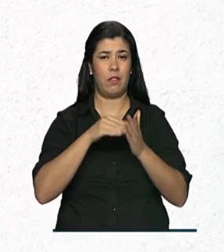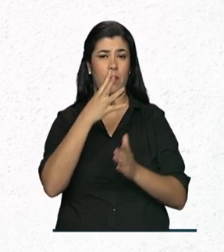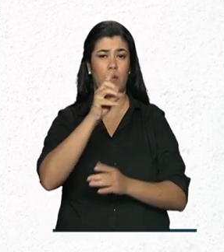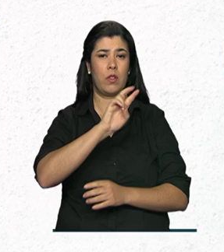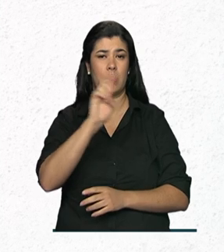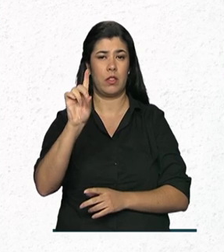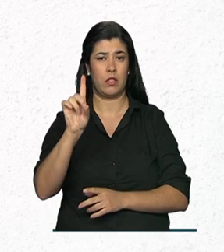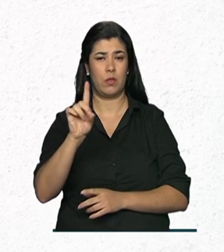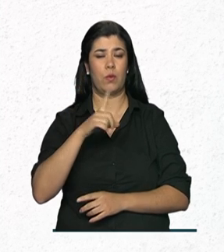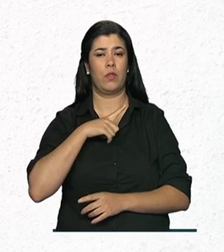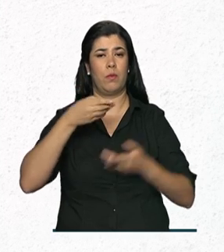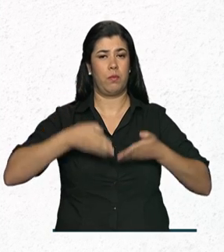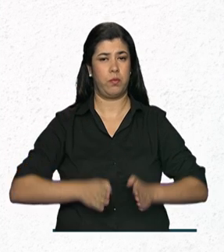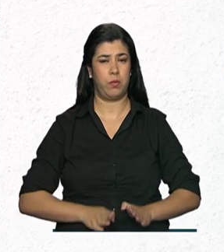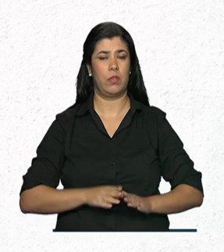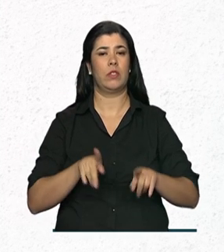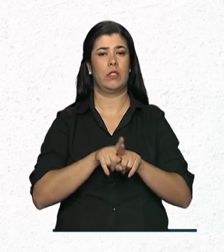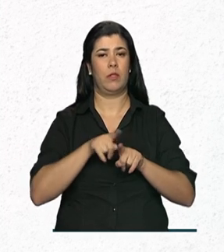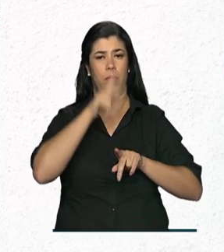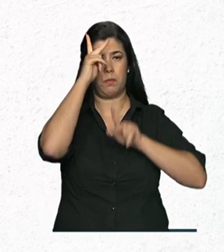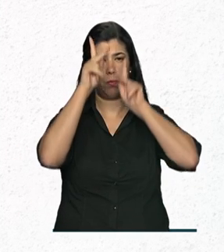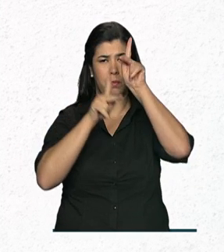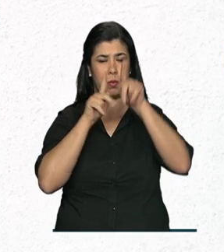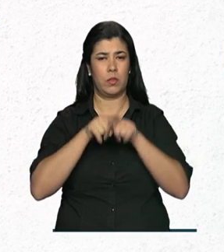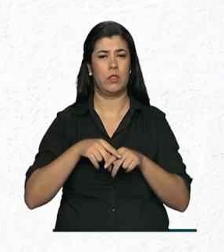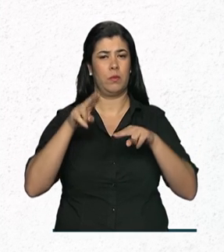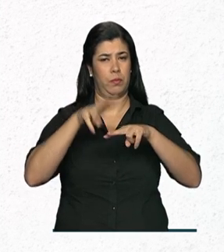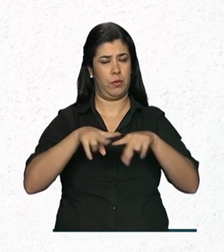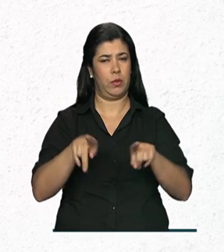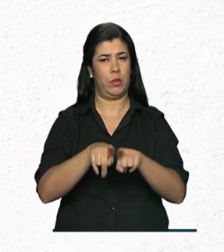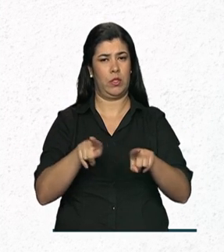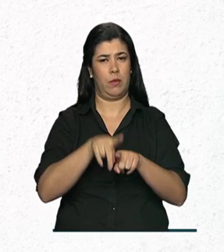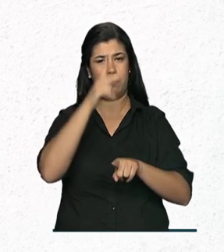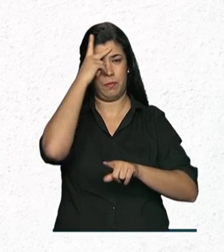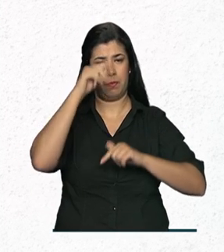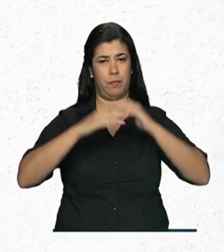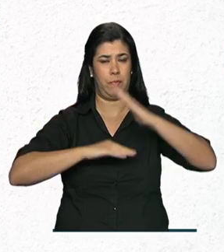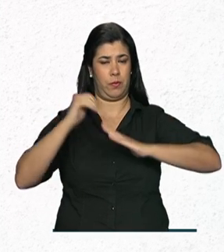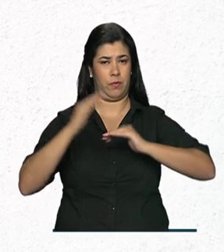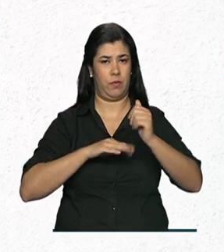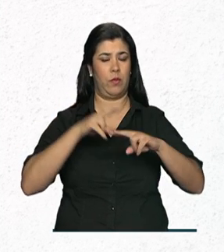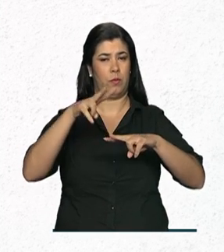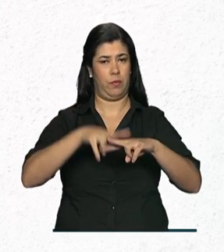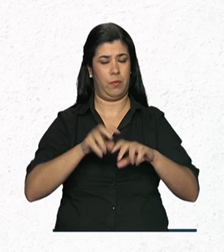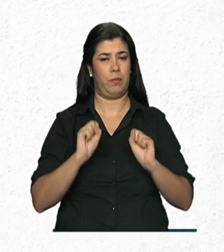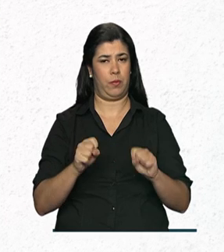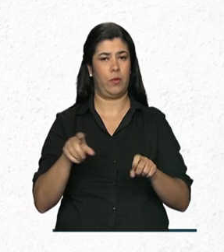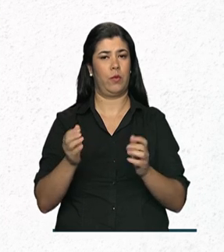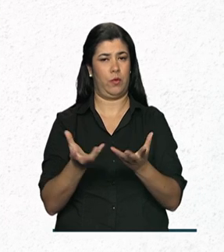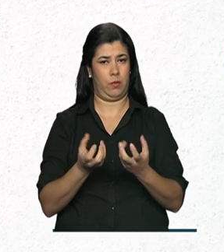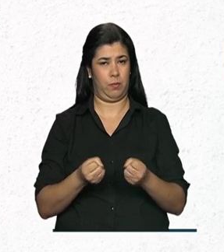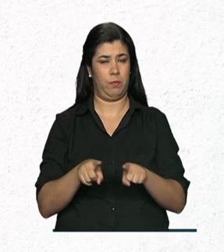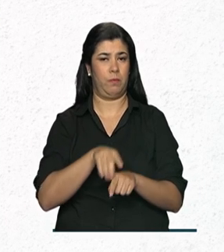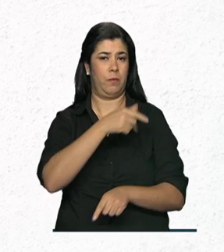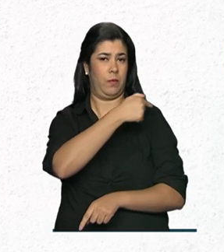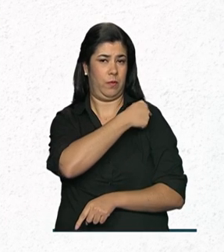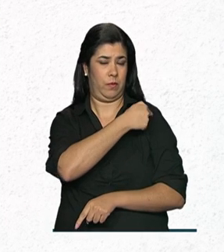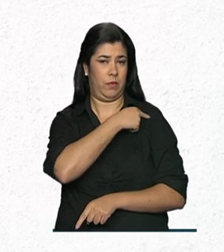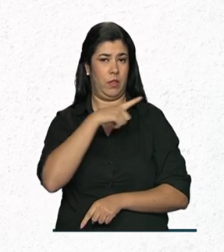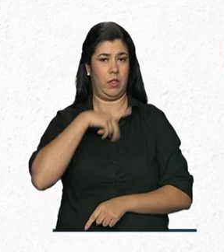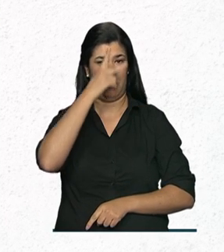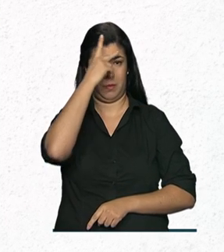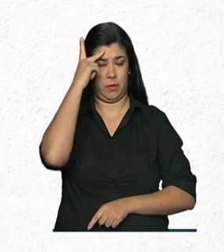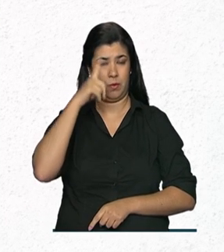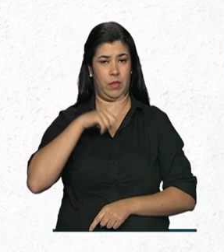dias após o parto, população privada de liberdade e os funcionários do sistema prisional. Também serão vacinadas